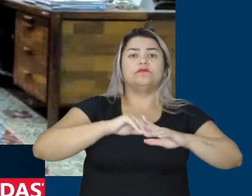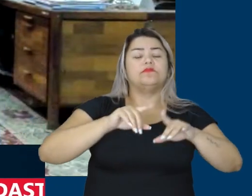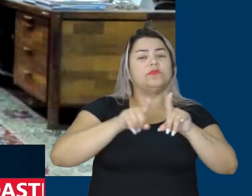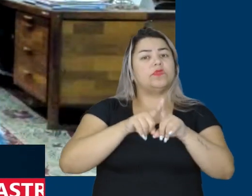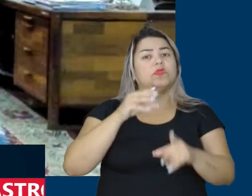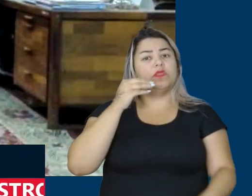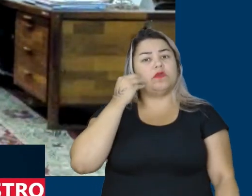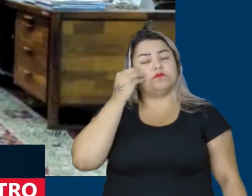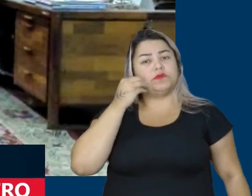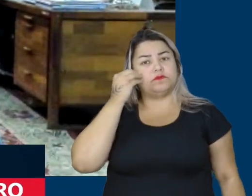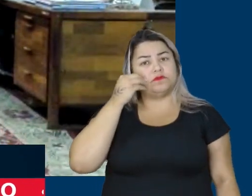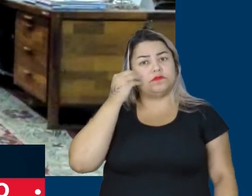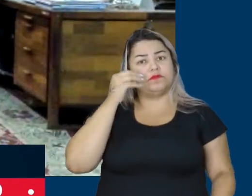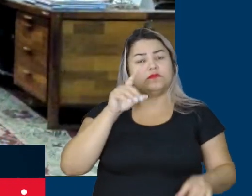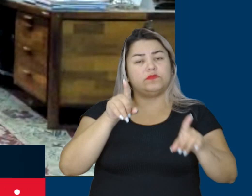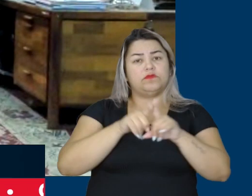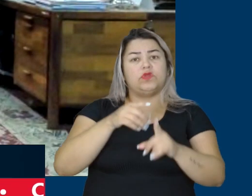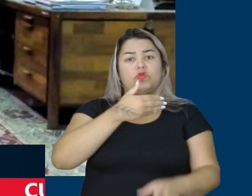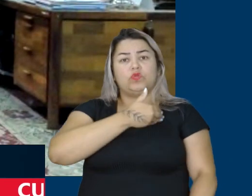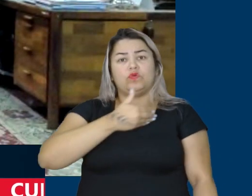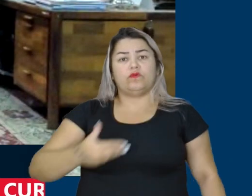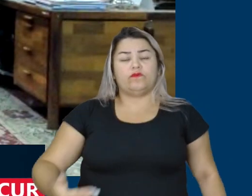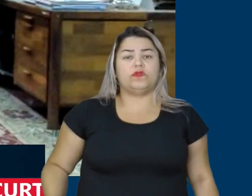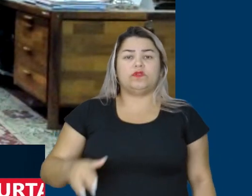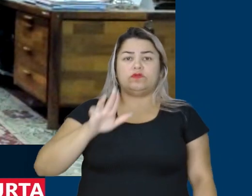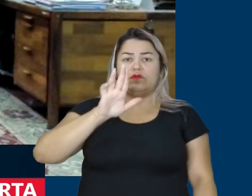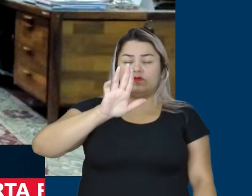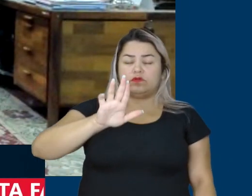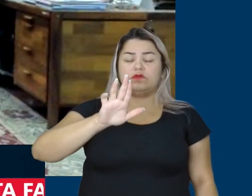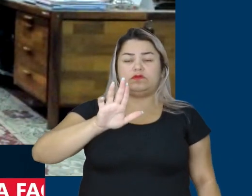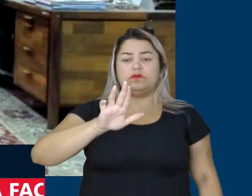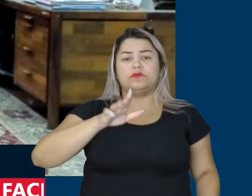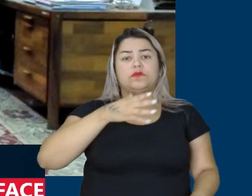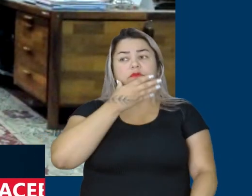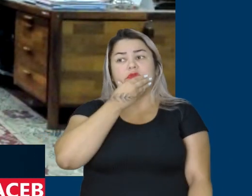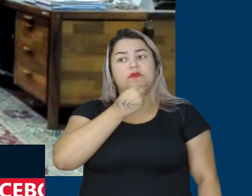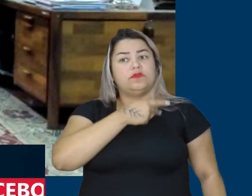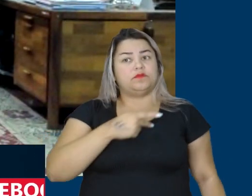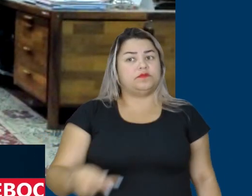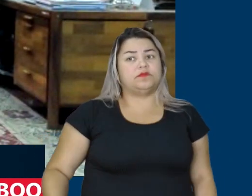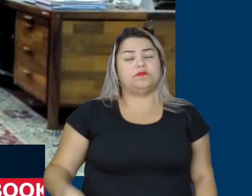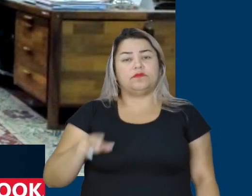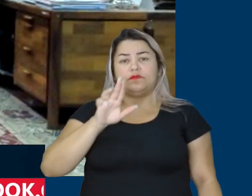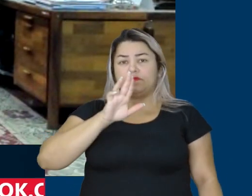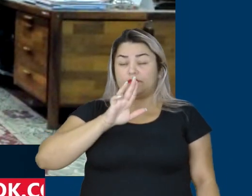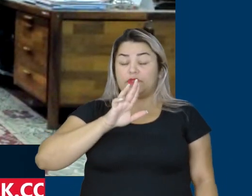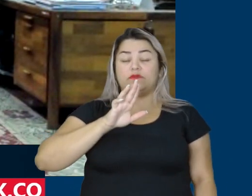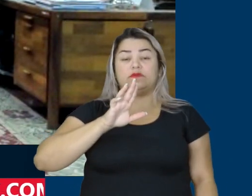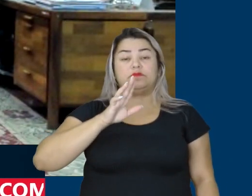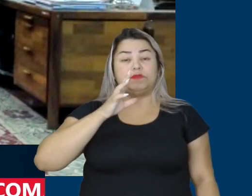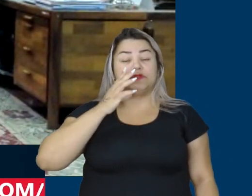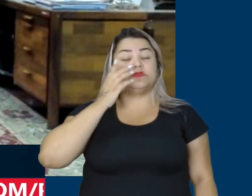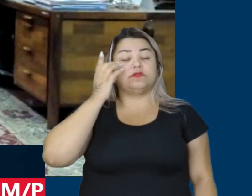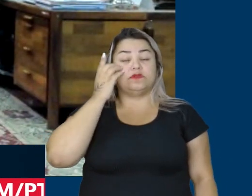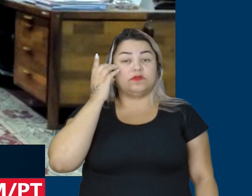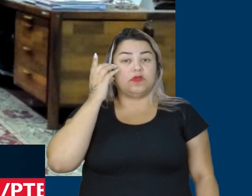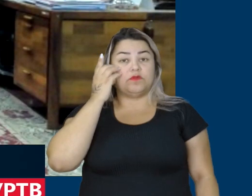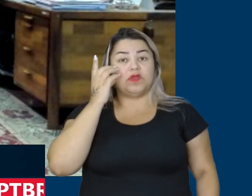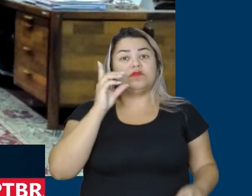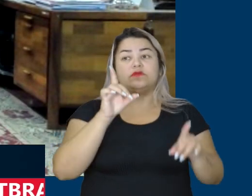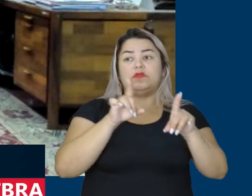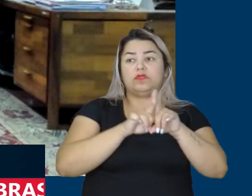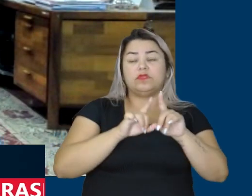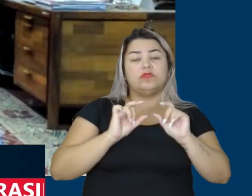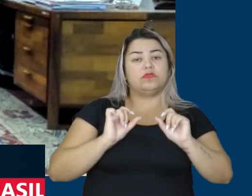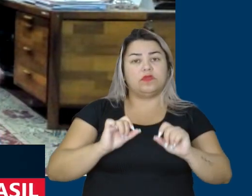experiência que tivemos lá no primeiro governo do presidente Lula, no segundo governo, no governo da presidenta Dilma, de um processo gradativo de queda a